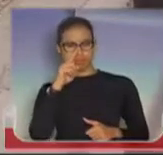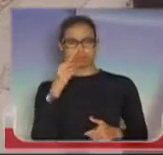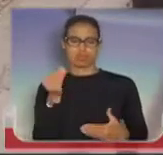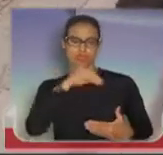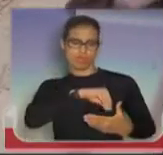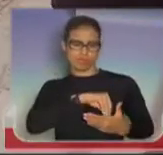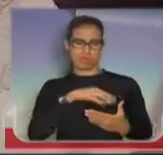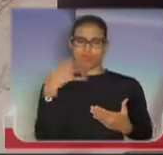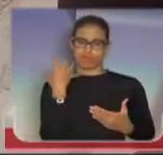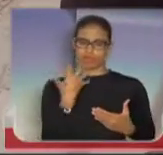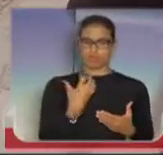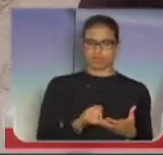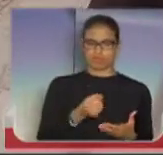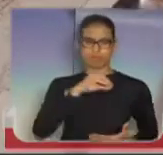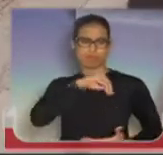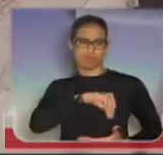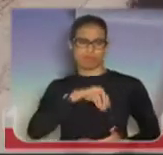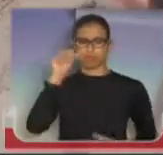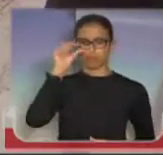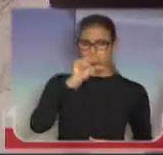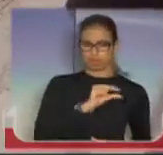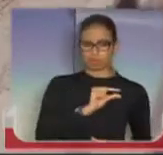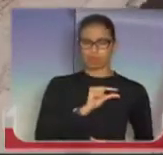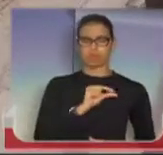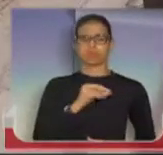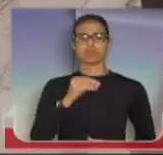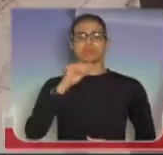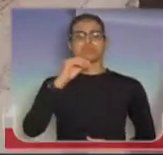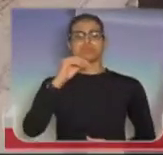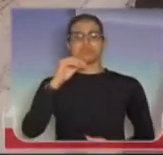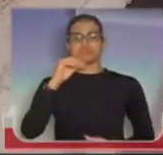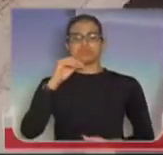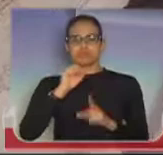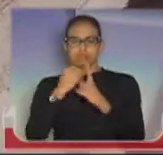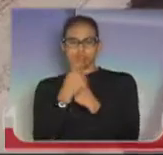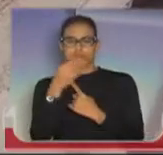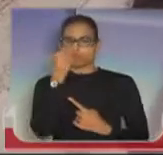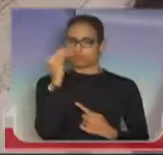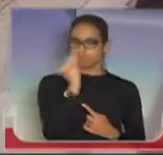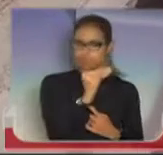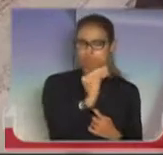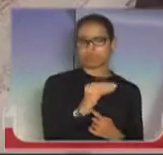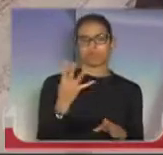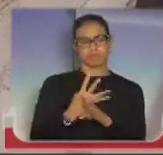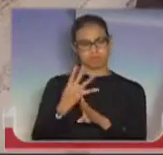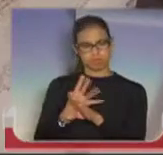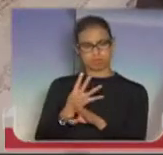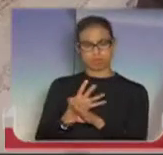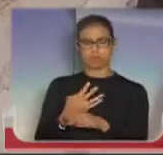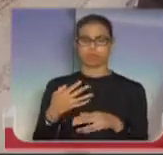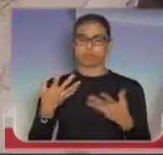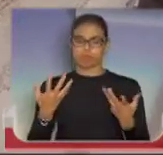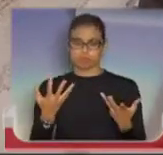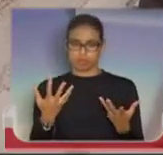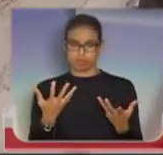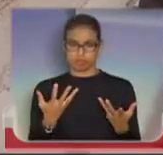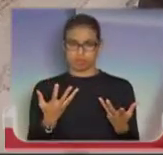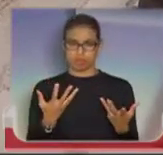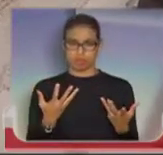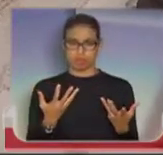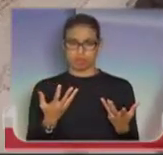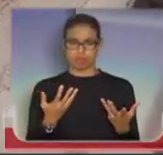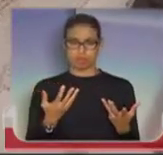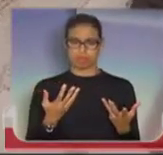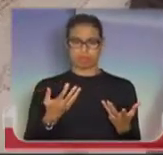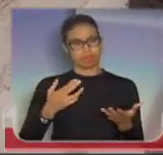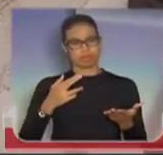porcaria, num salário que não vale nada, por um desprezo da sociedade. Eu gostaria que as minhas palavras, as notas taquigráficas, senhor